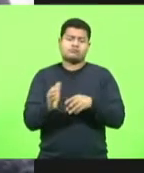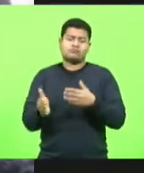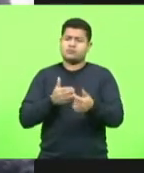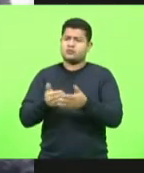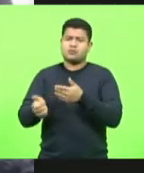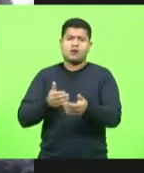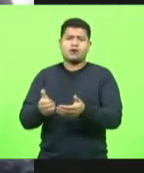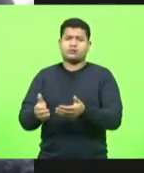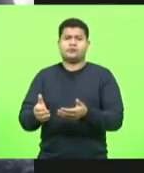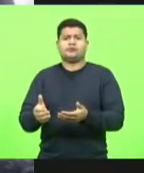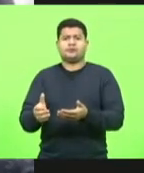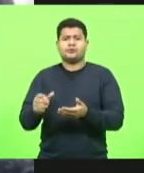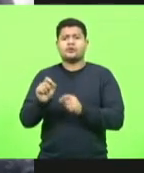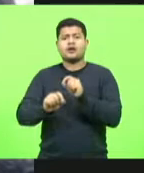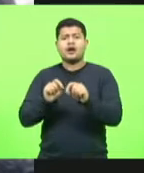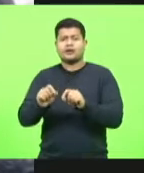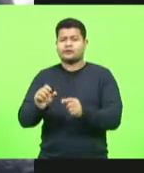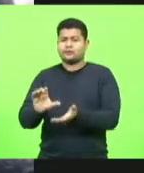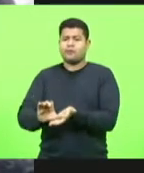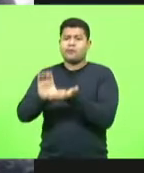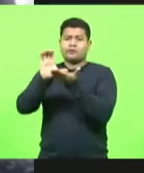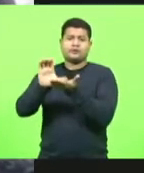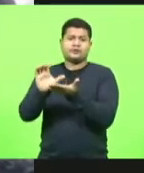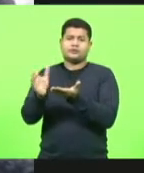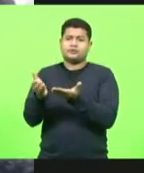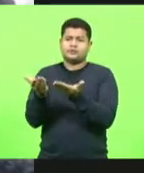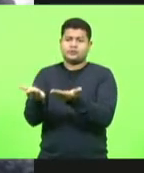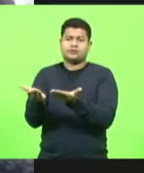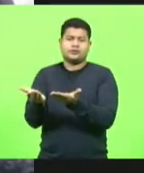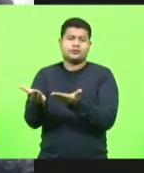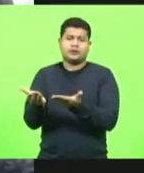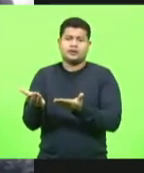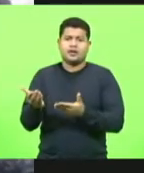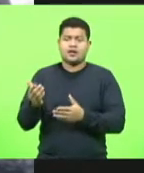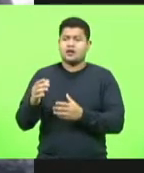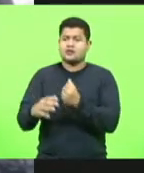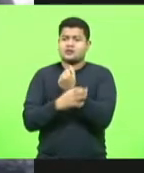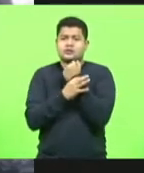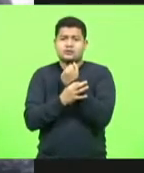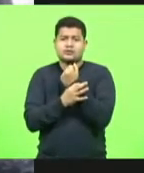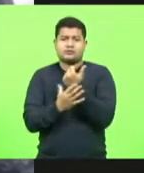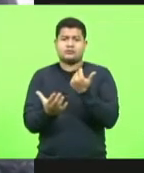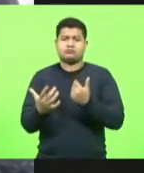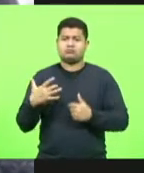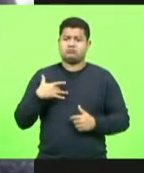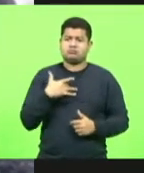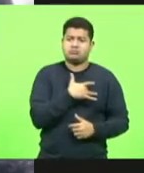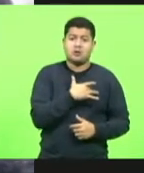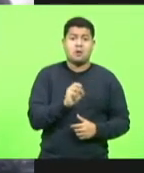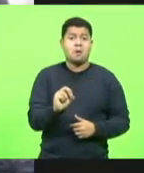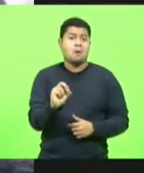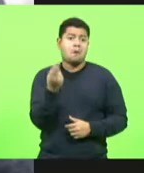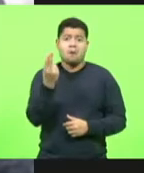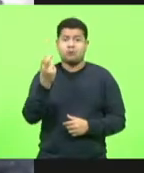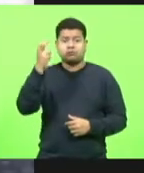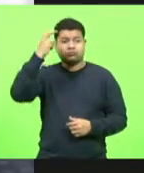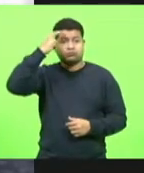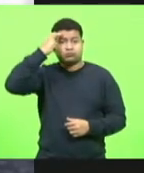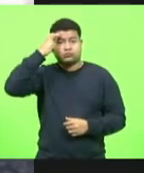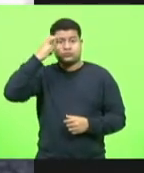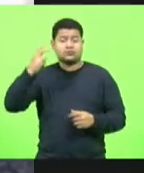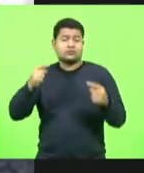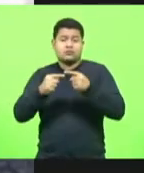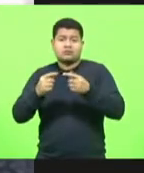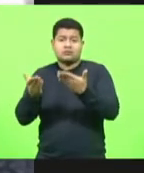seja um Conselho de Saúde ou um Conselho de Cultura, como foi o caso aqui em